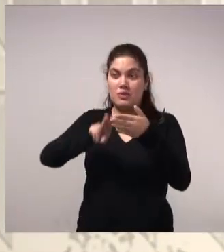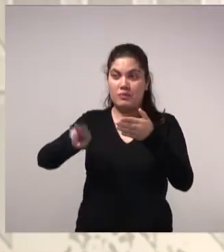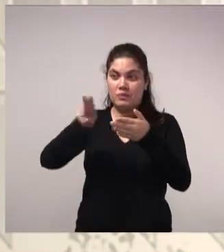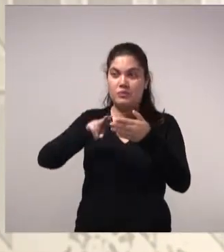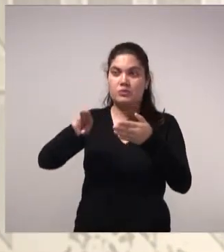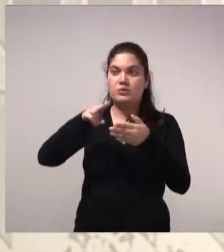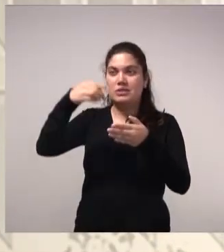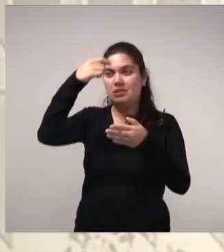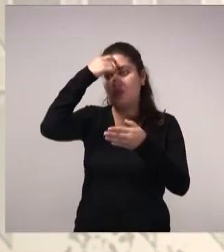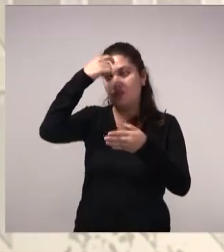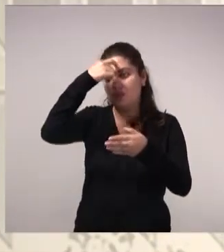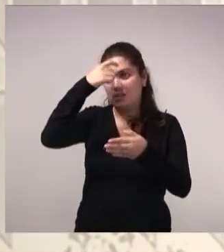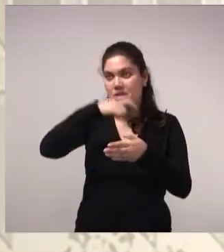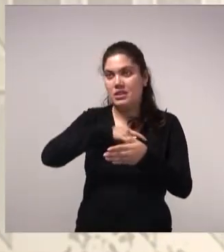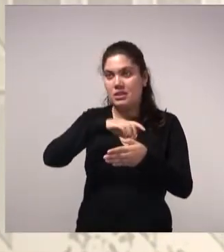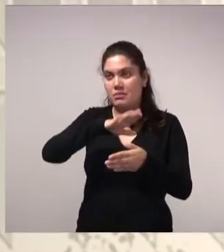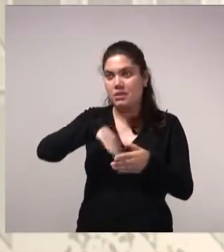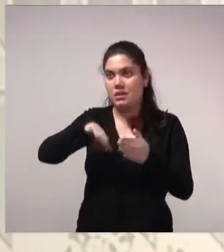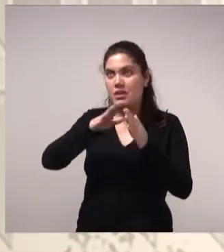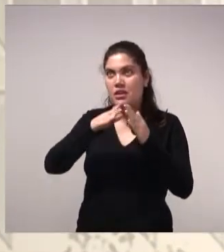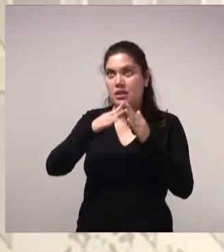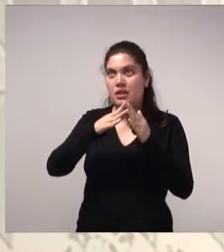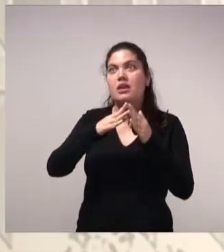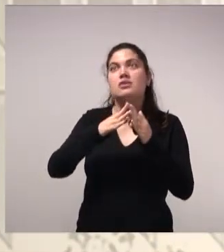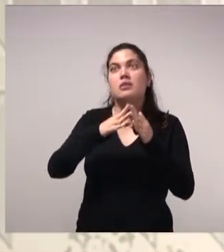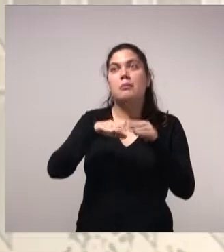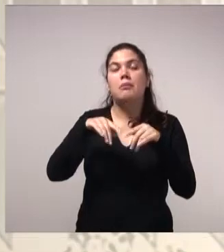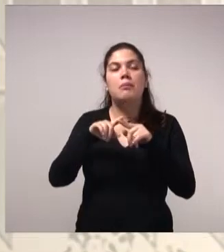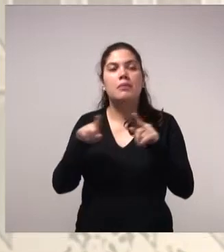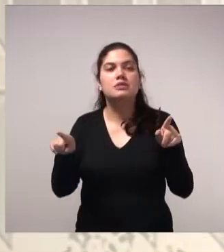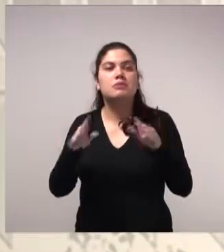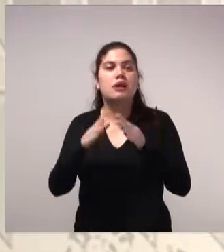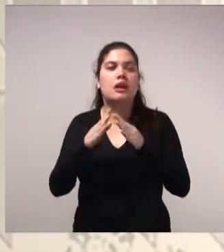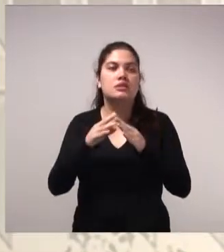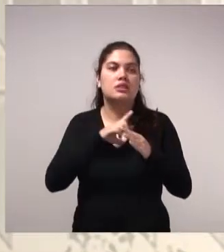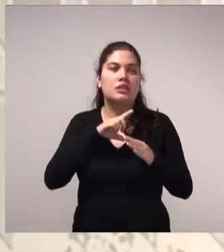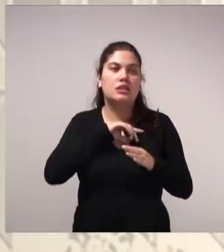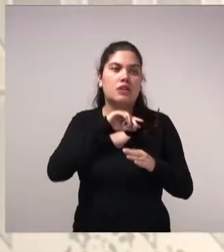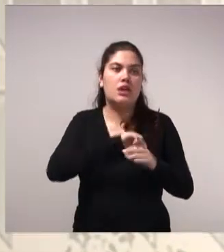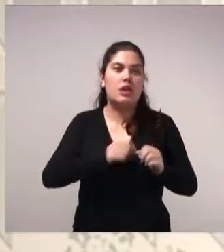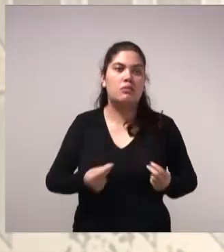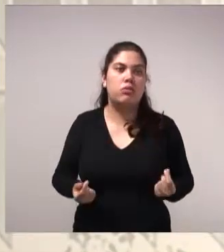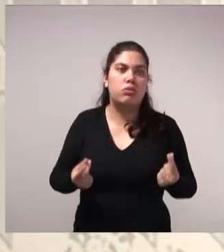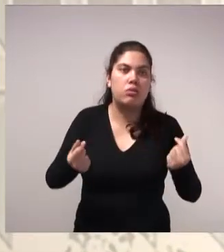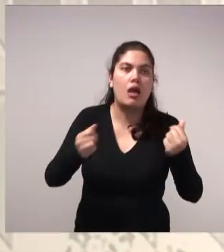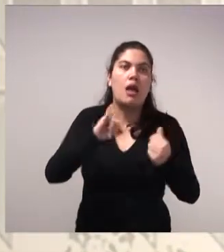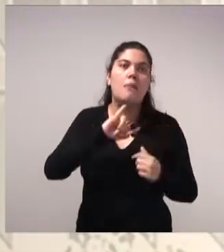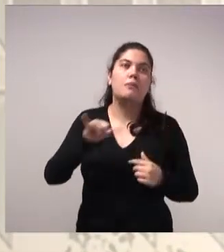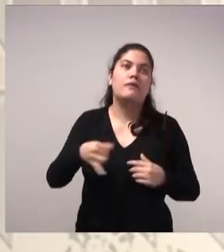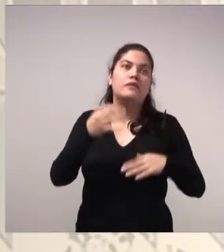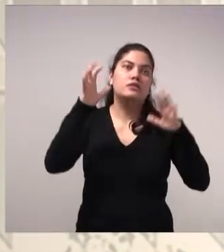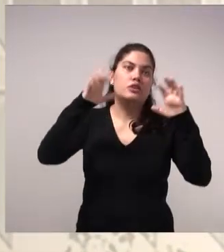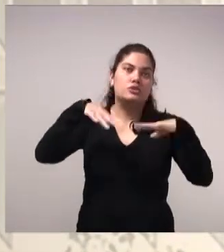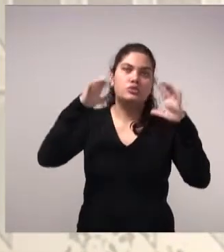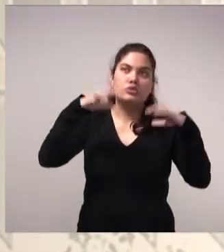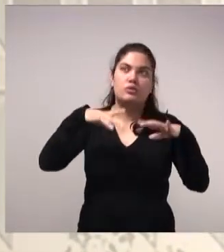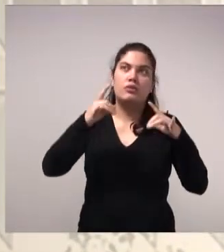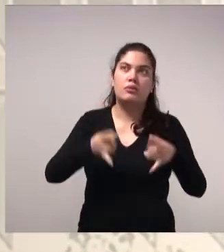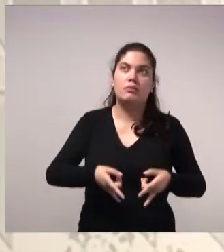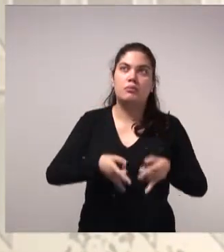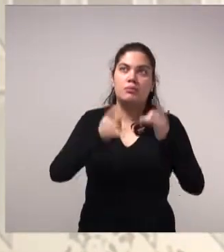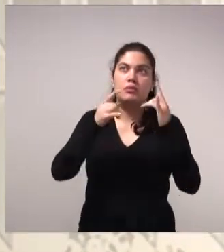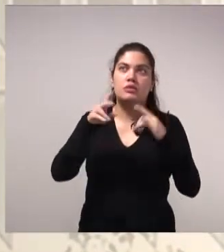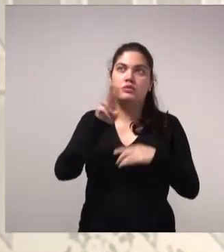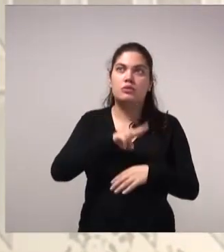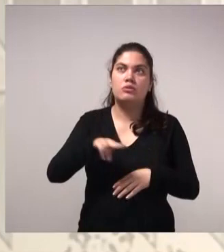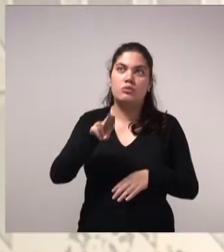rendas baixas. Já para as rendas altas, casas, aproveitamento de água da chuva. Prédios de apartamento, o reuso